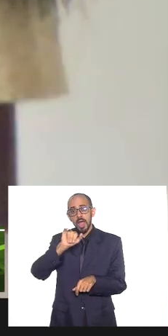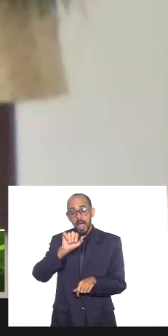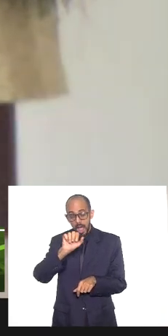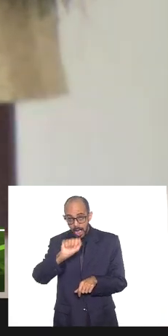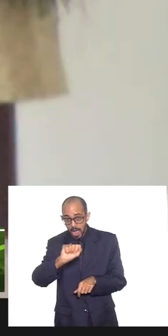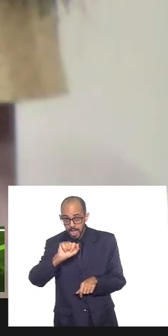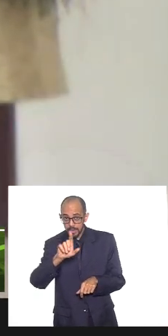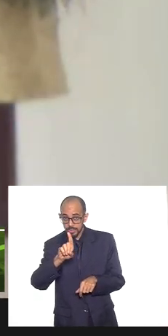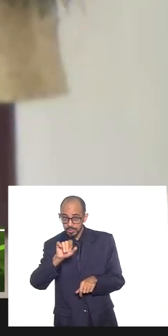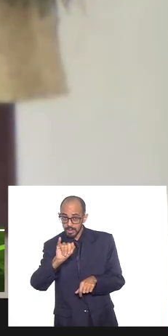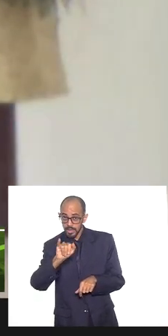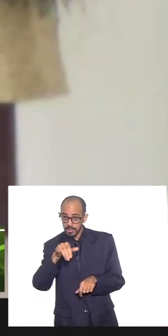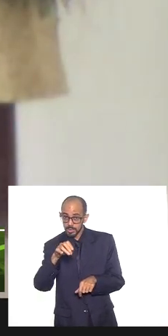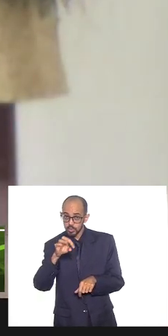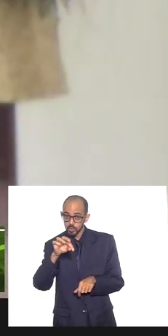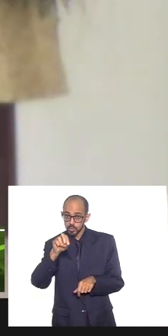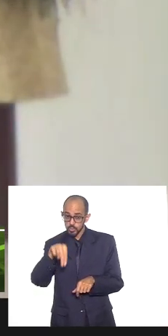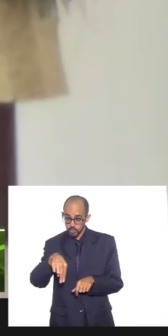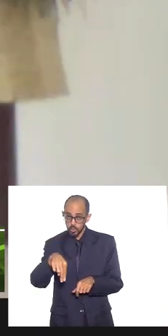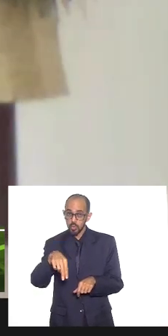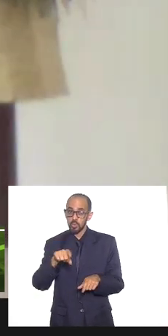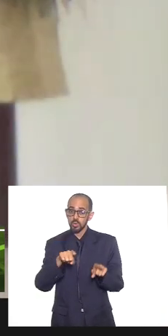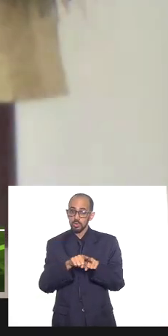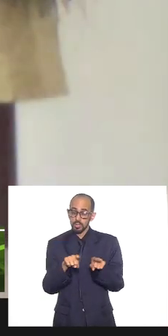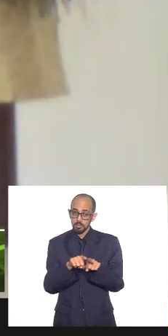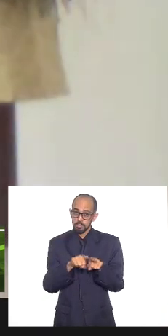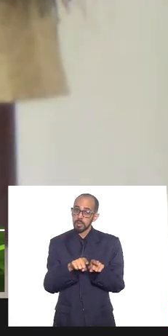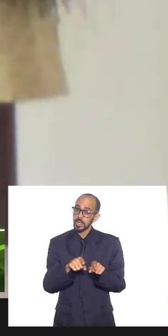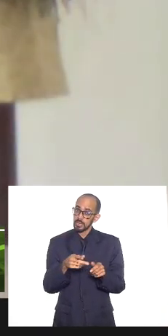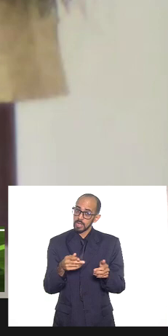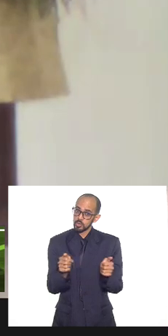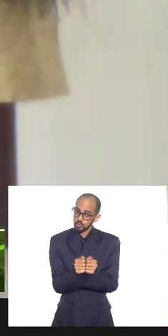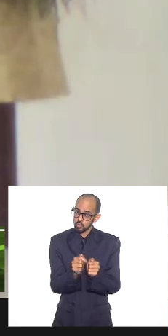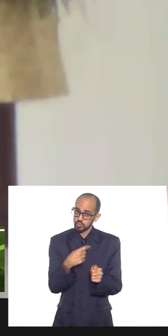hoje, o Bababi, que hoje mantém,